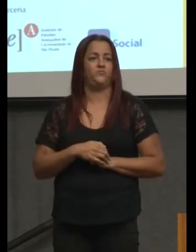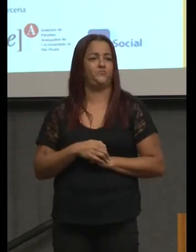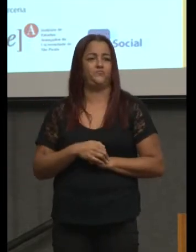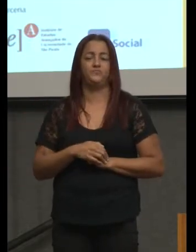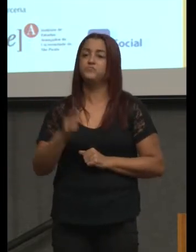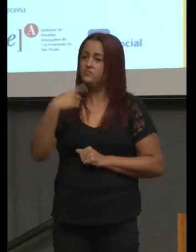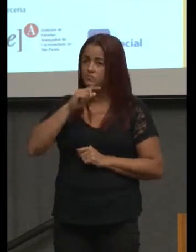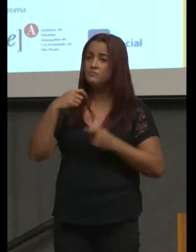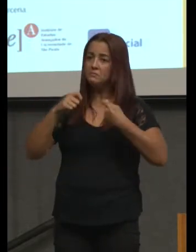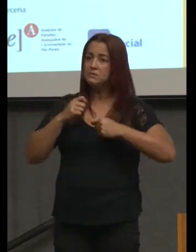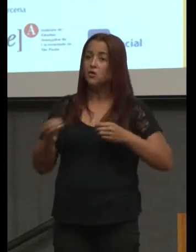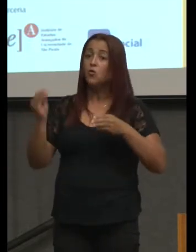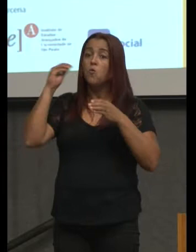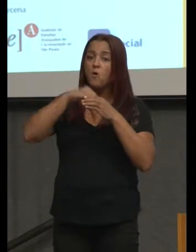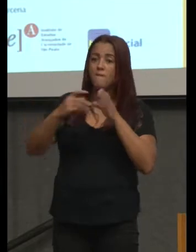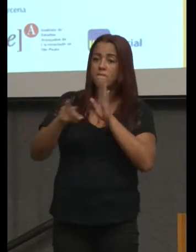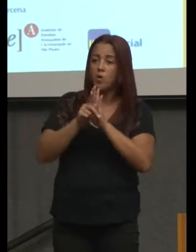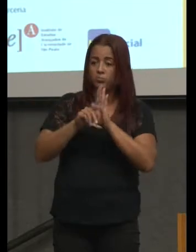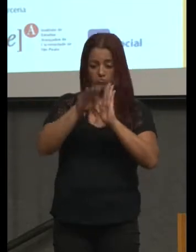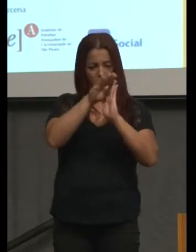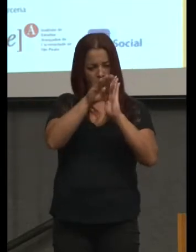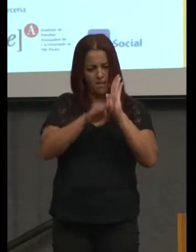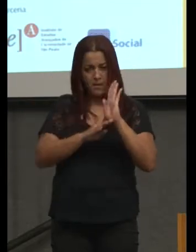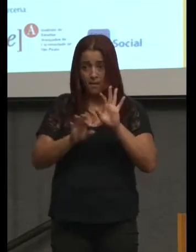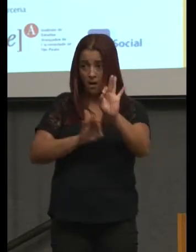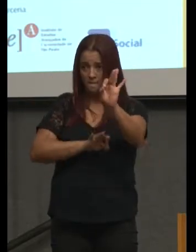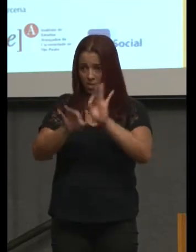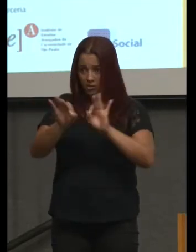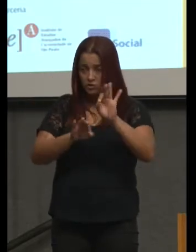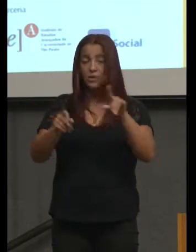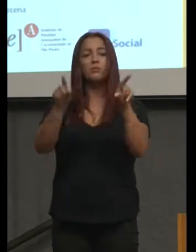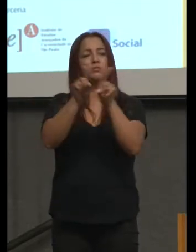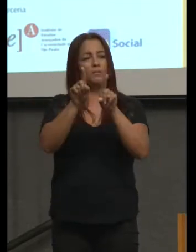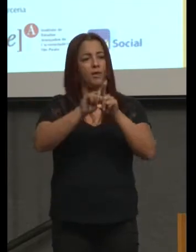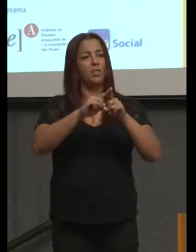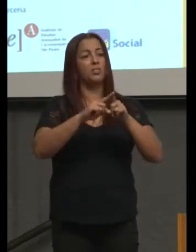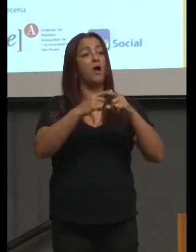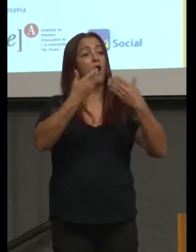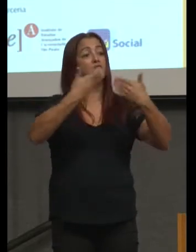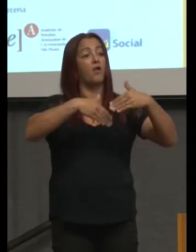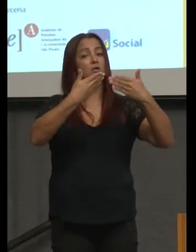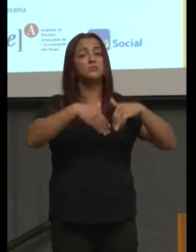tem que botar isso na avaliação. ou você aprende